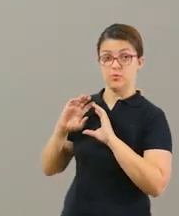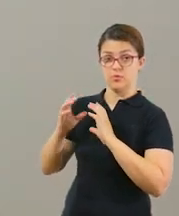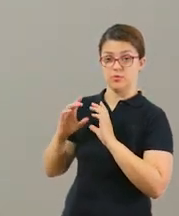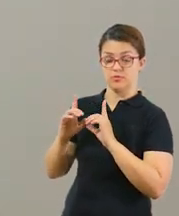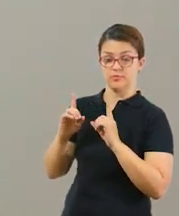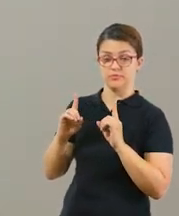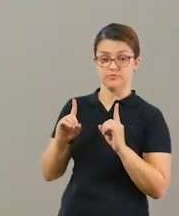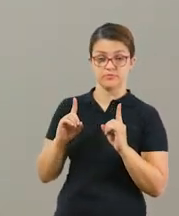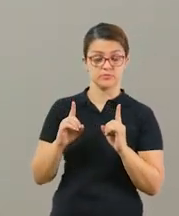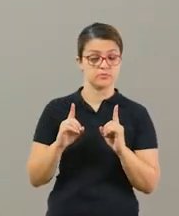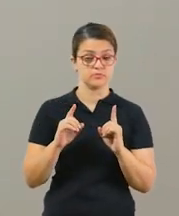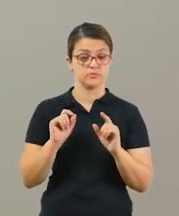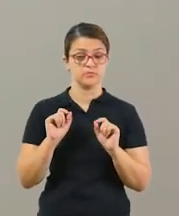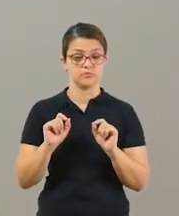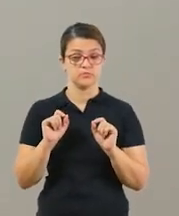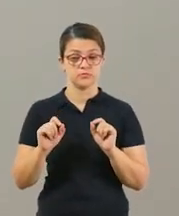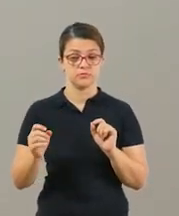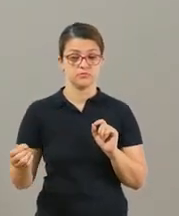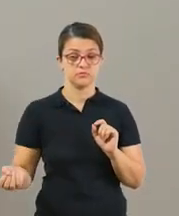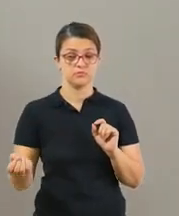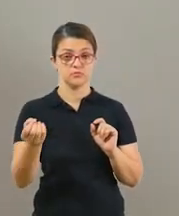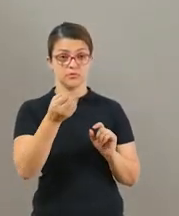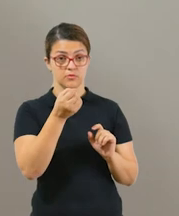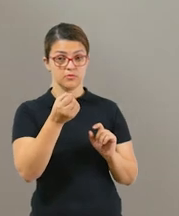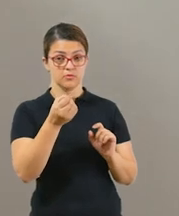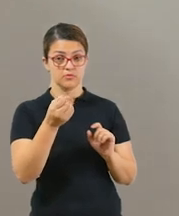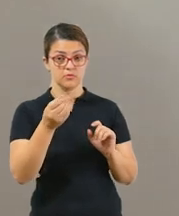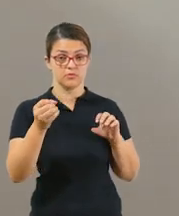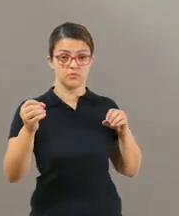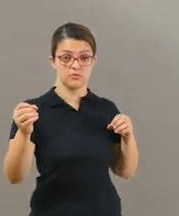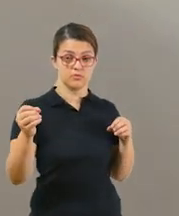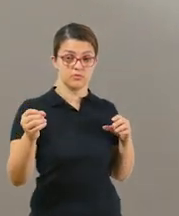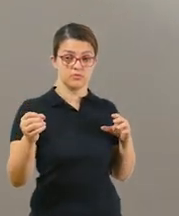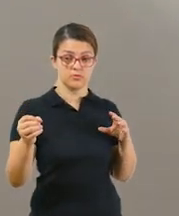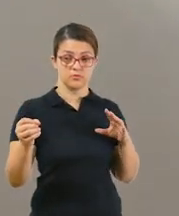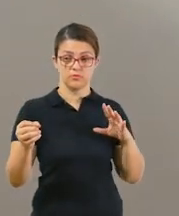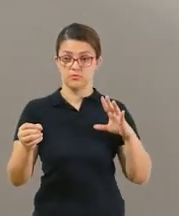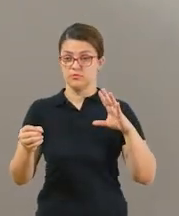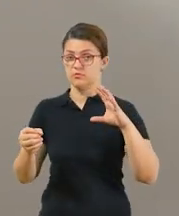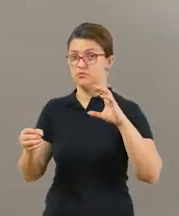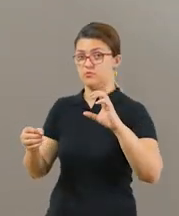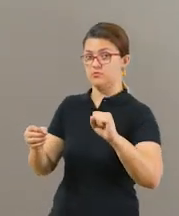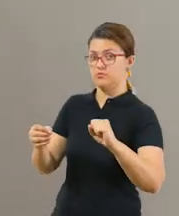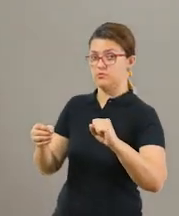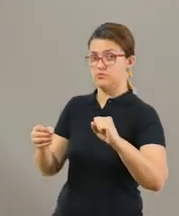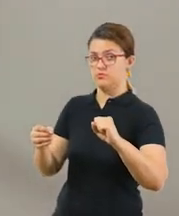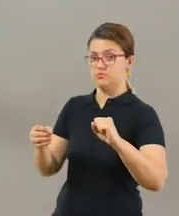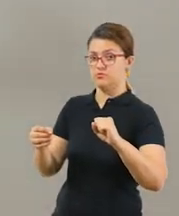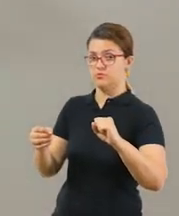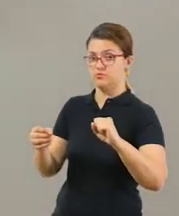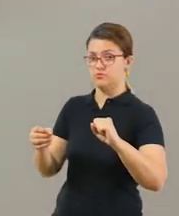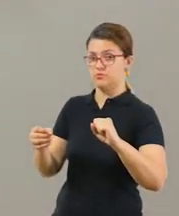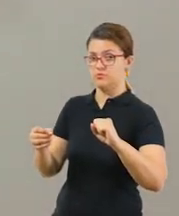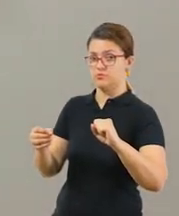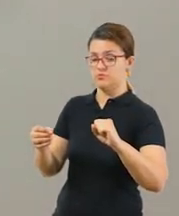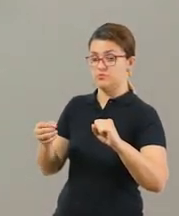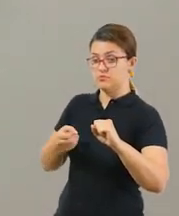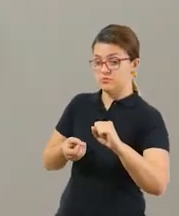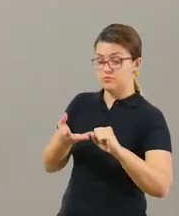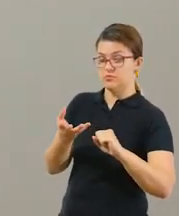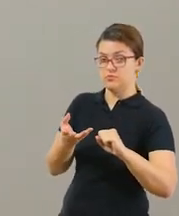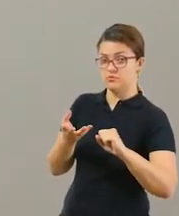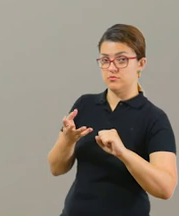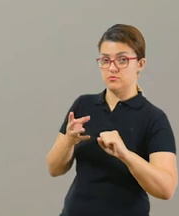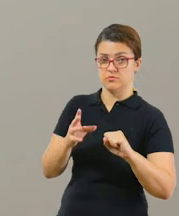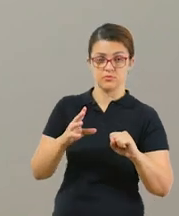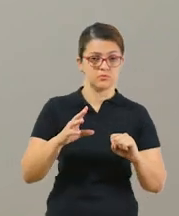também com a bolinha com a mão direita. Tudo bem? E o a gente ia fazer? Eu ia jogar a bolinha para ele e ele ia pegar com a mão esquerda